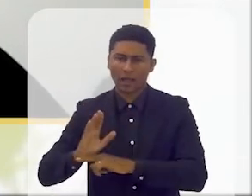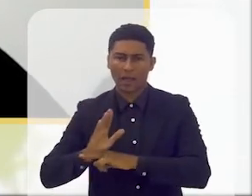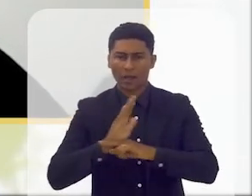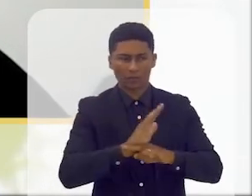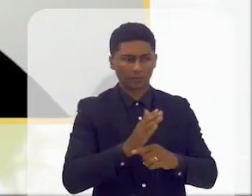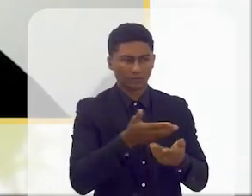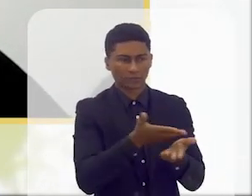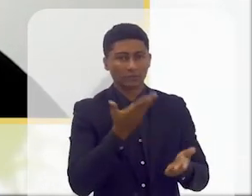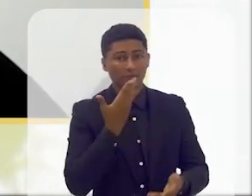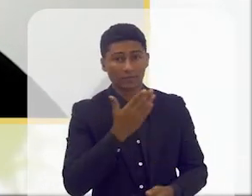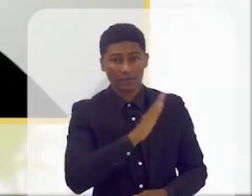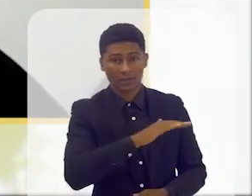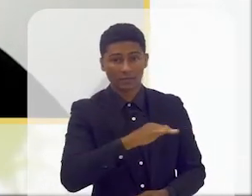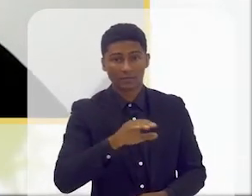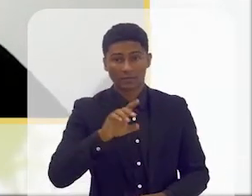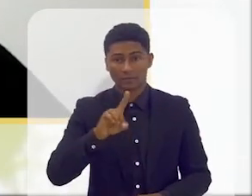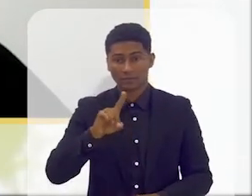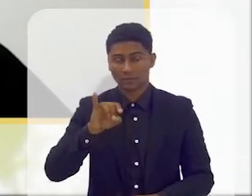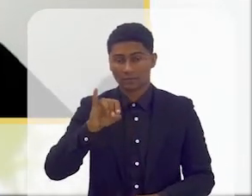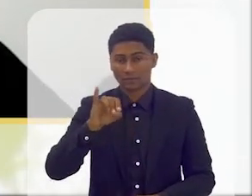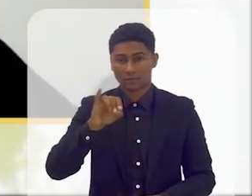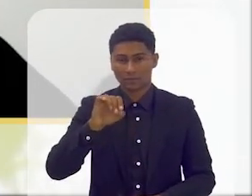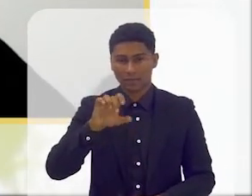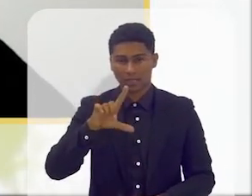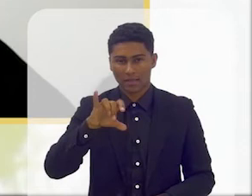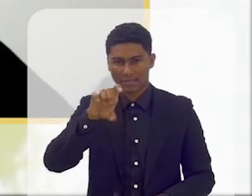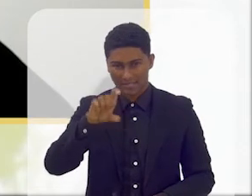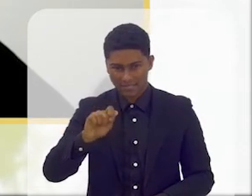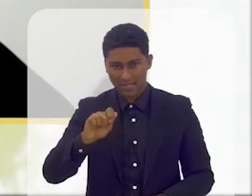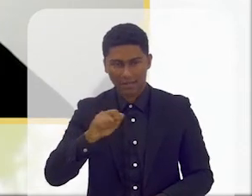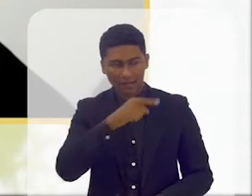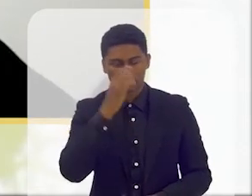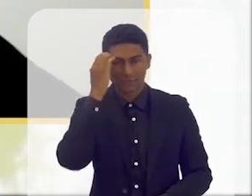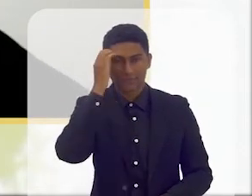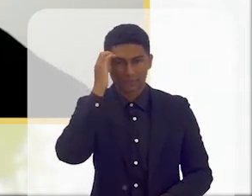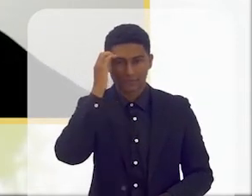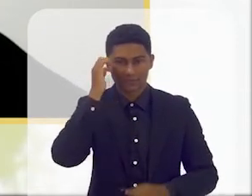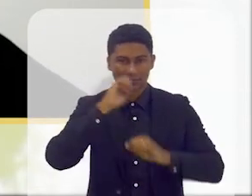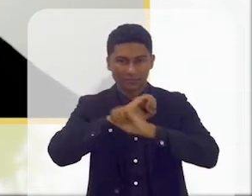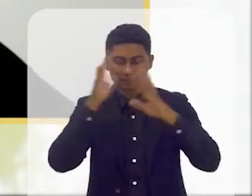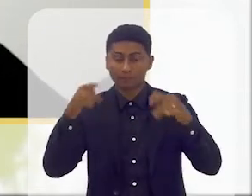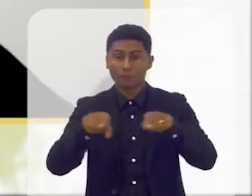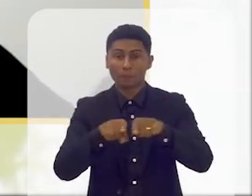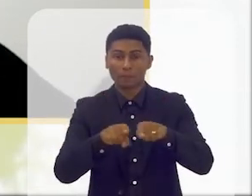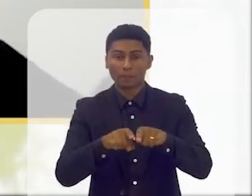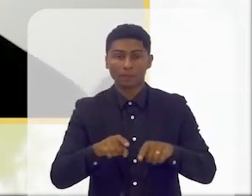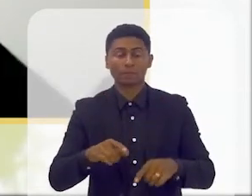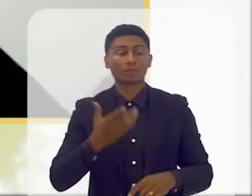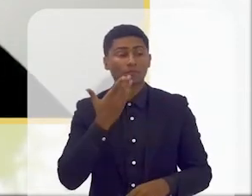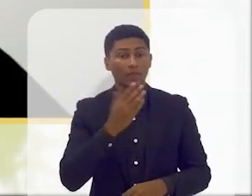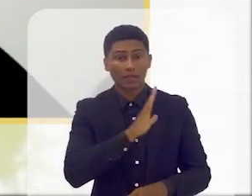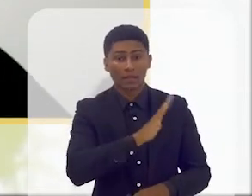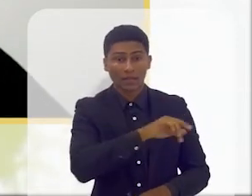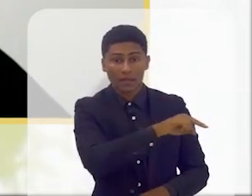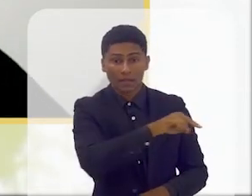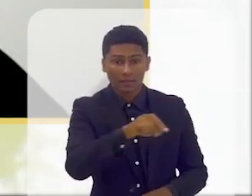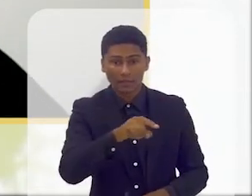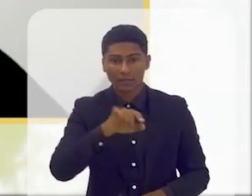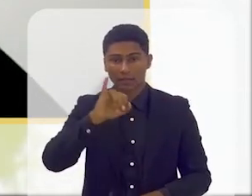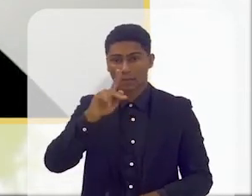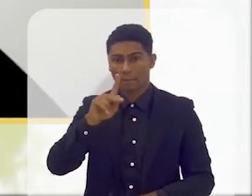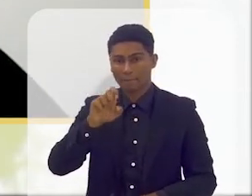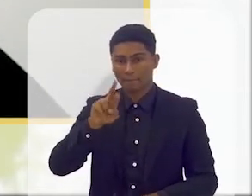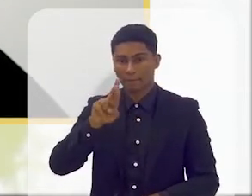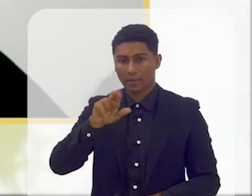dislexia a entender a mensagem são livros que permitem que as crianças com hiperatividade fiquem concentradas